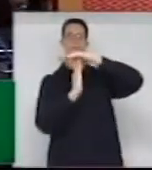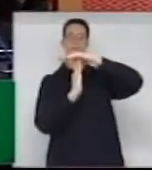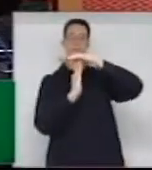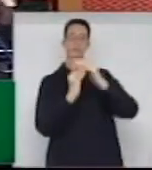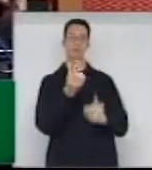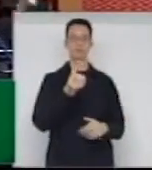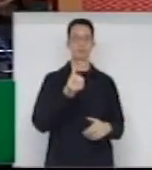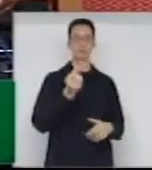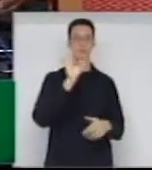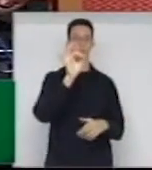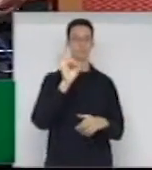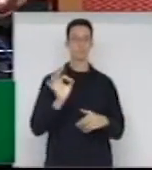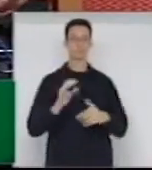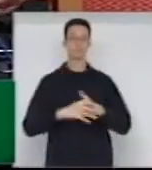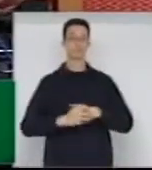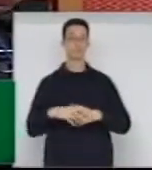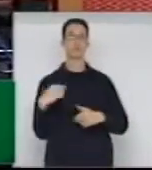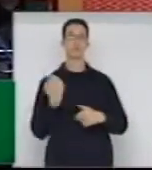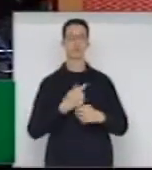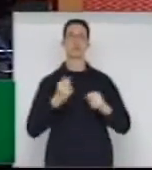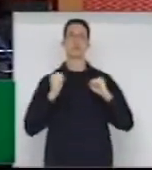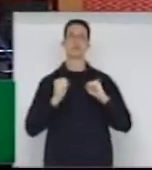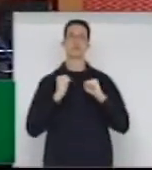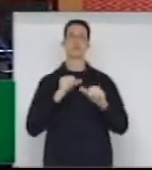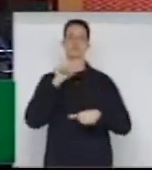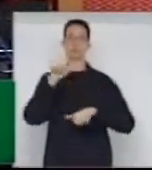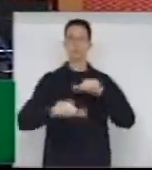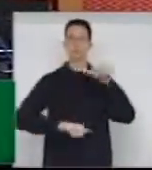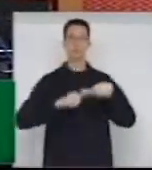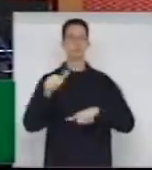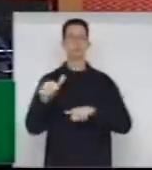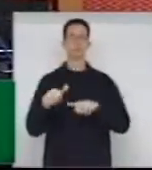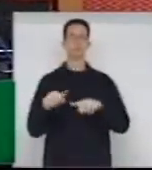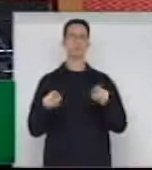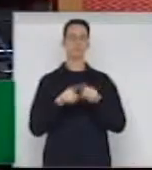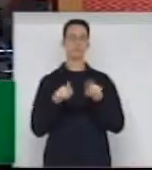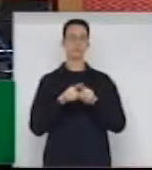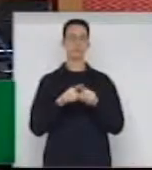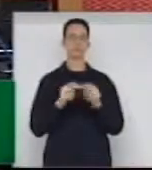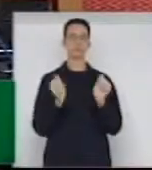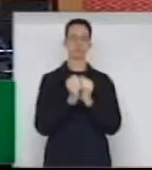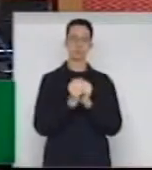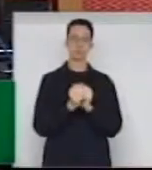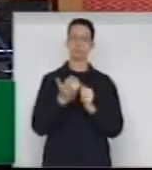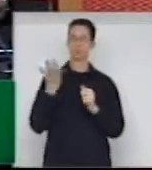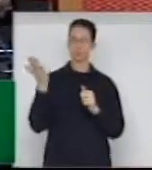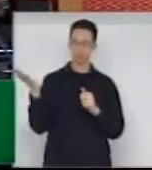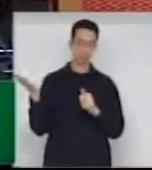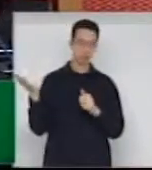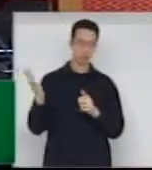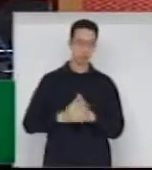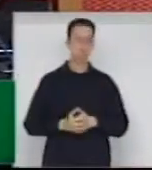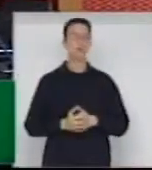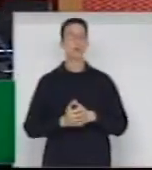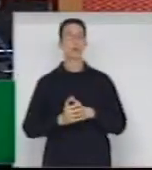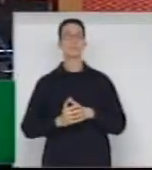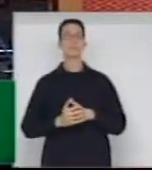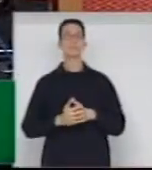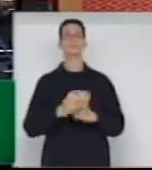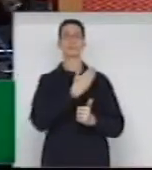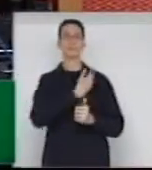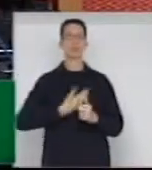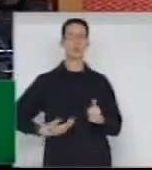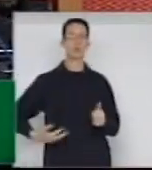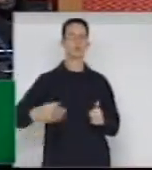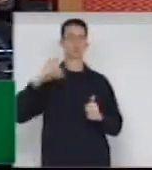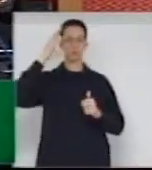podemos e devemos fazer essa mudança ainda, e apelar, junto com Vossa Excelência, com os demais pares, ao governador do Estado, porque